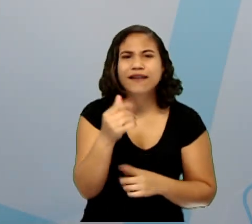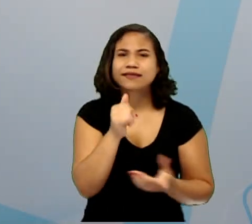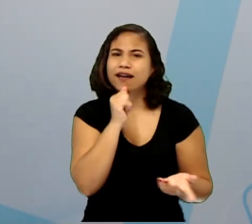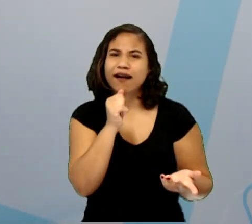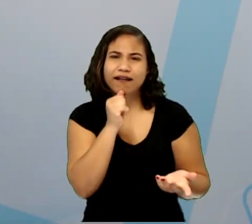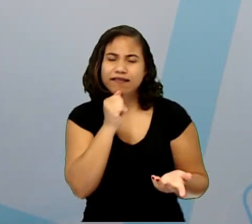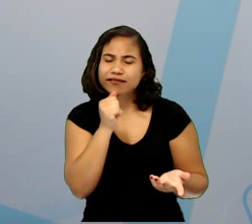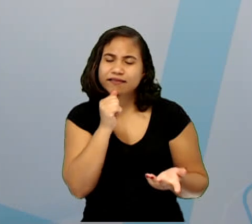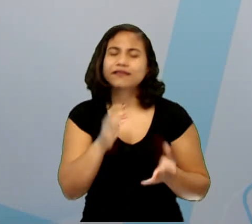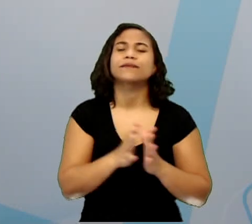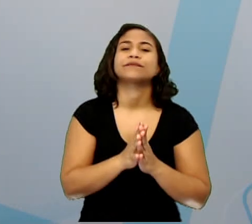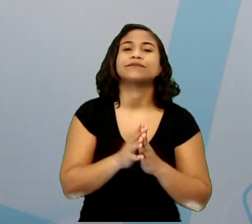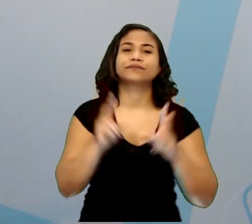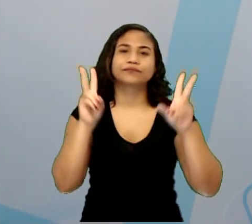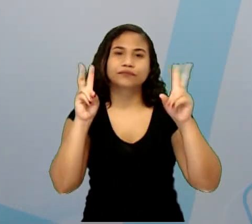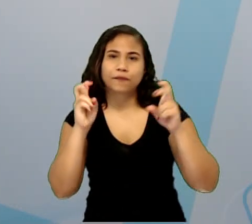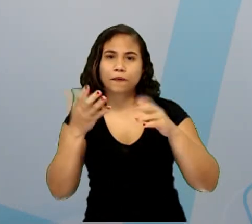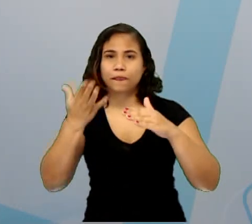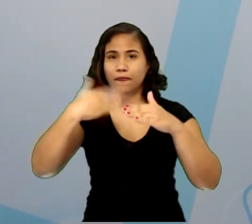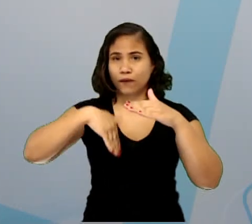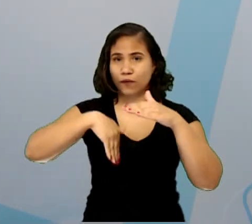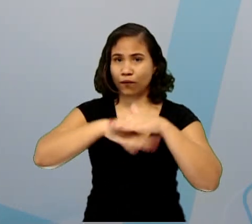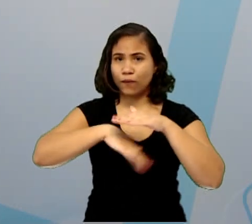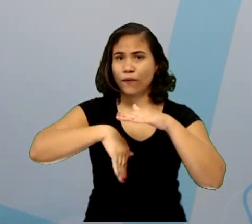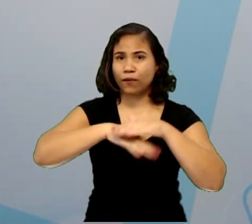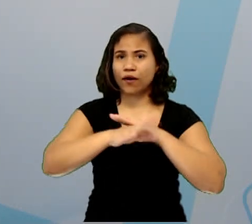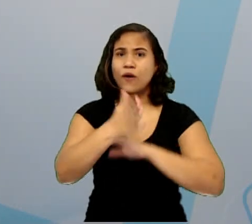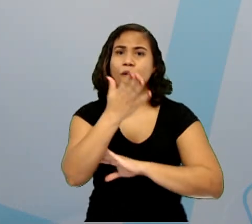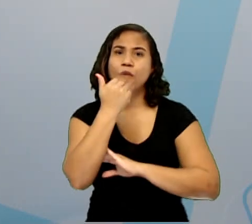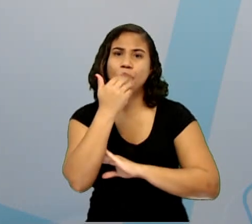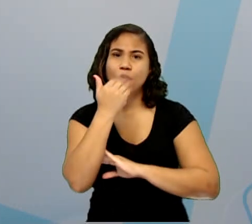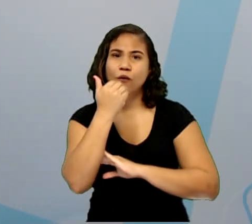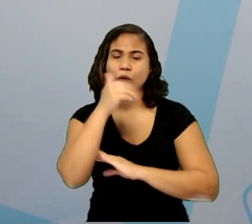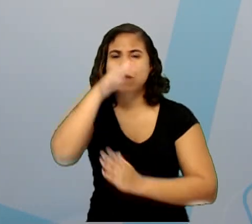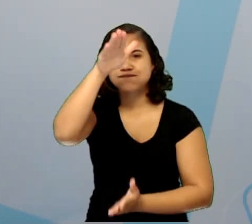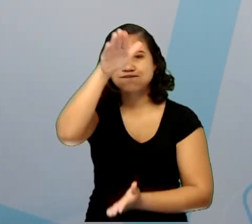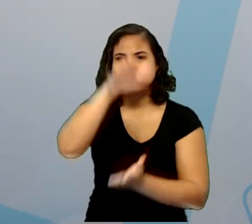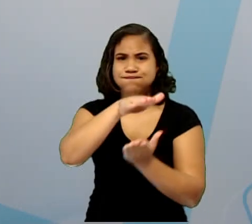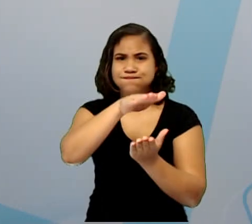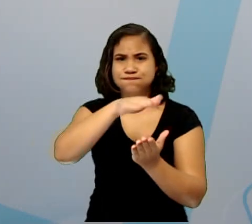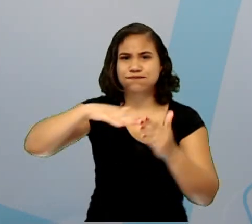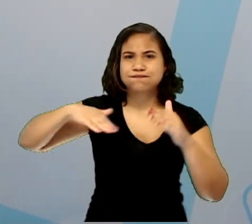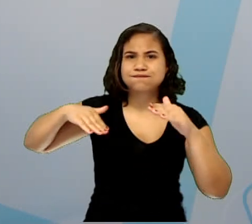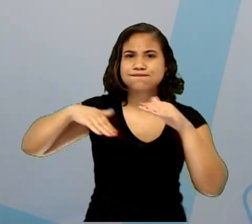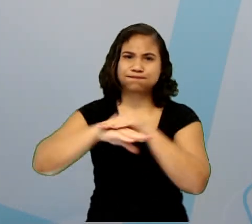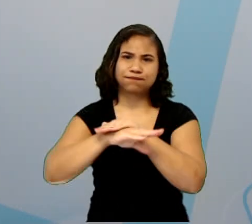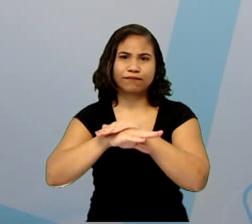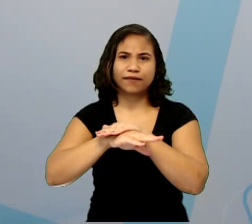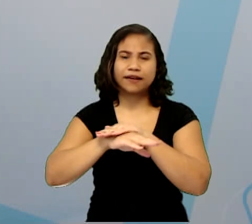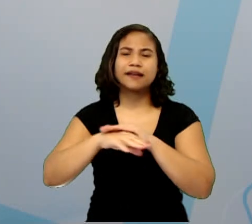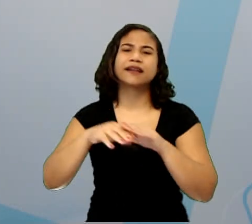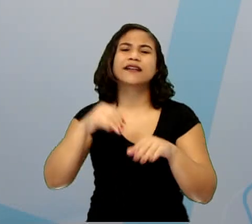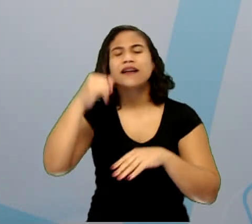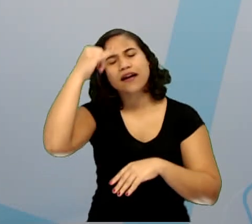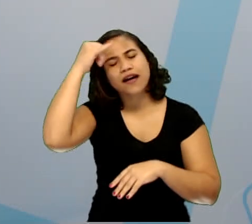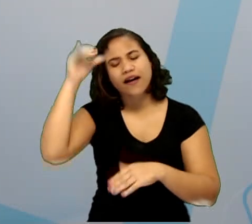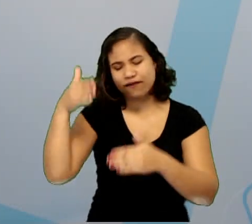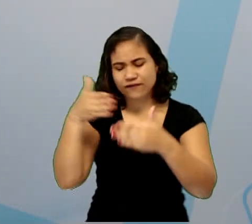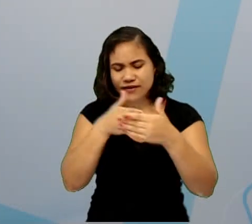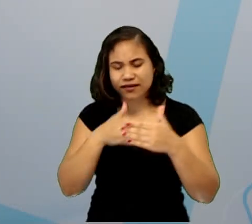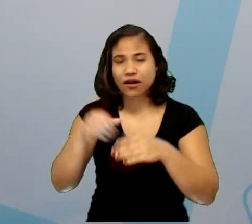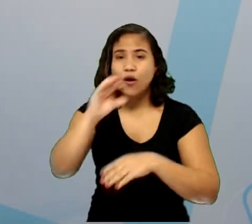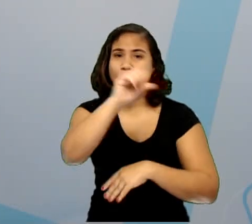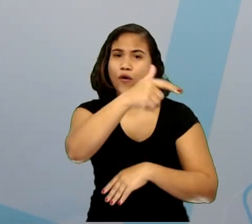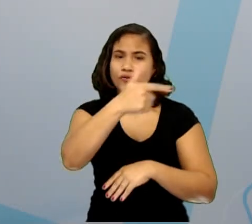É a questão de guardar alimentos no vácuo, impedindo que o oxigênio entre. é uma outra forma